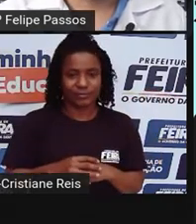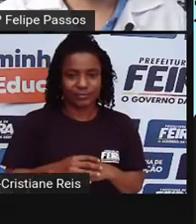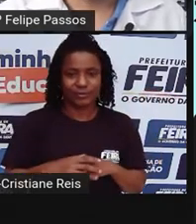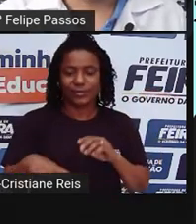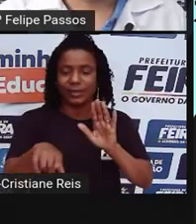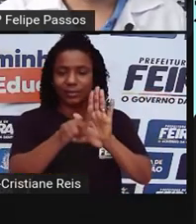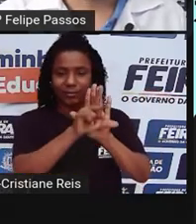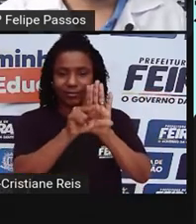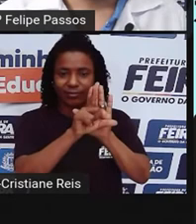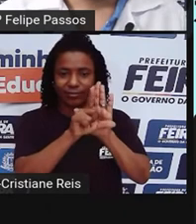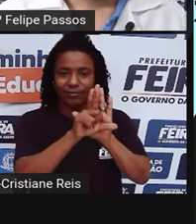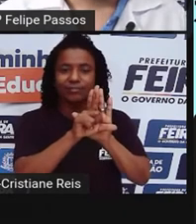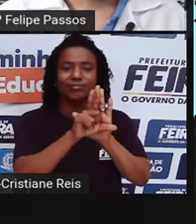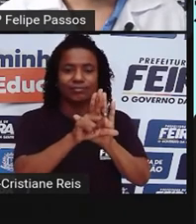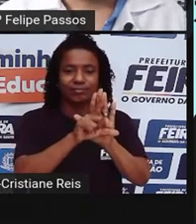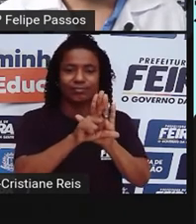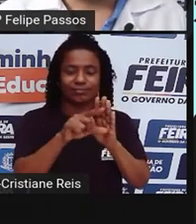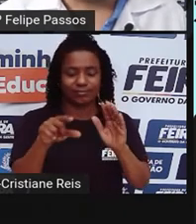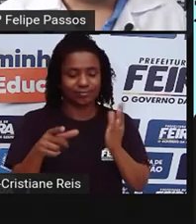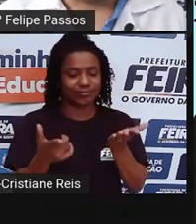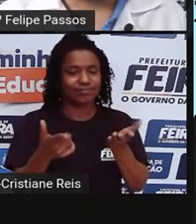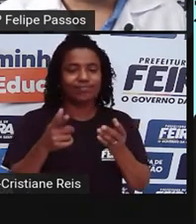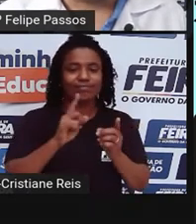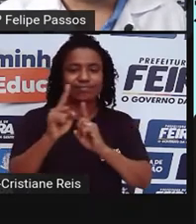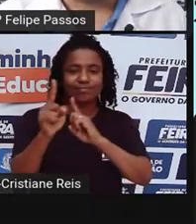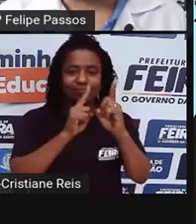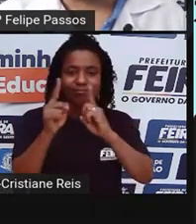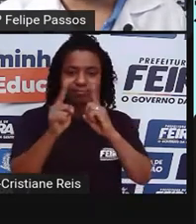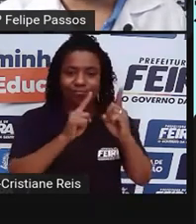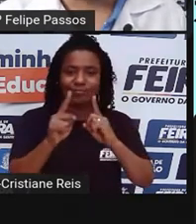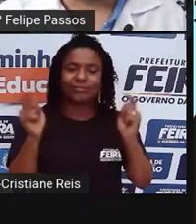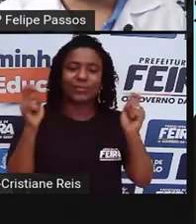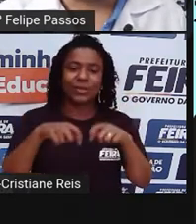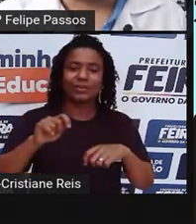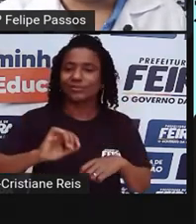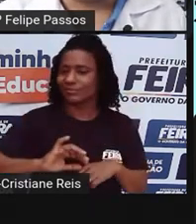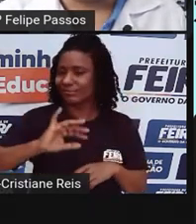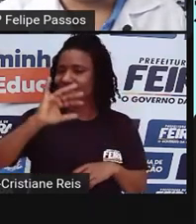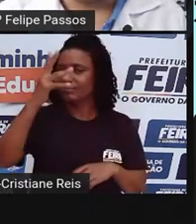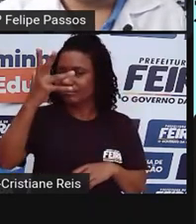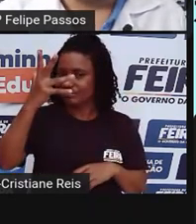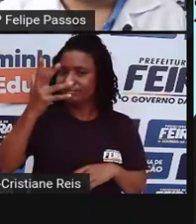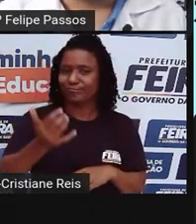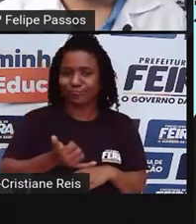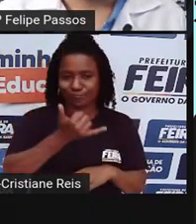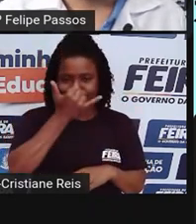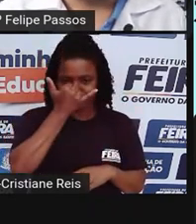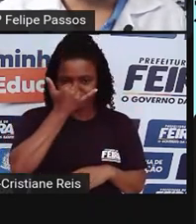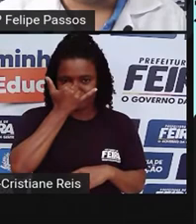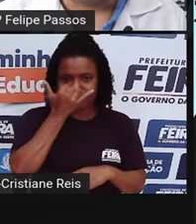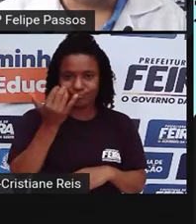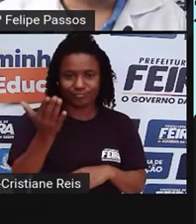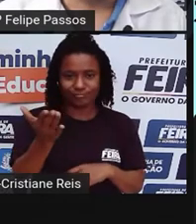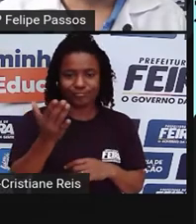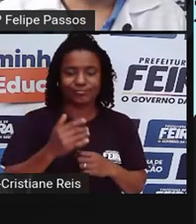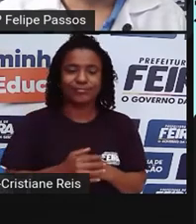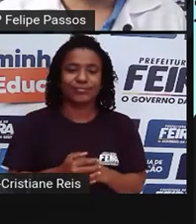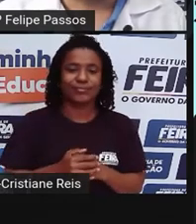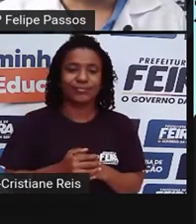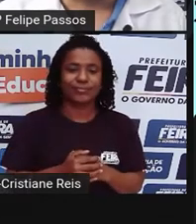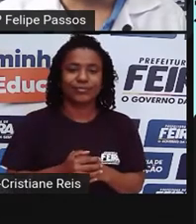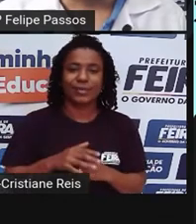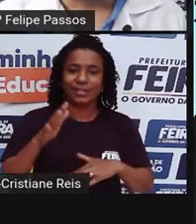não são obedecidas, a gente pode sofrer um acidente, como tem nesses exemplos aqui. Às vezes, a gente ouve falar de um